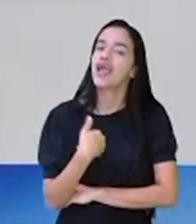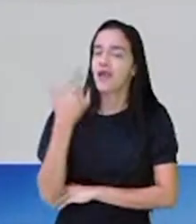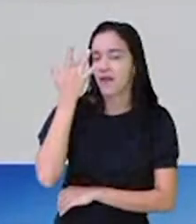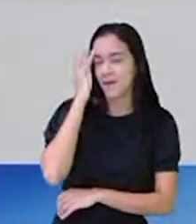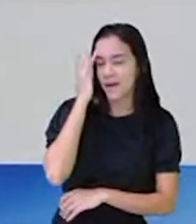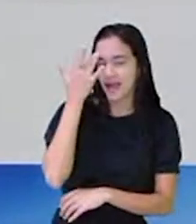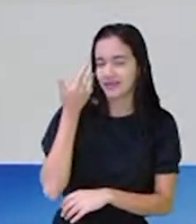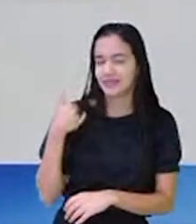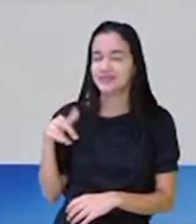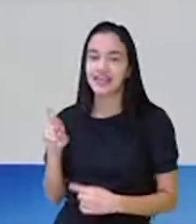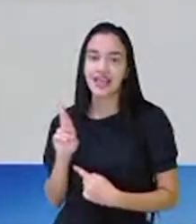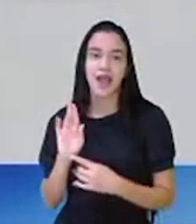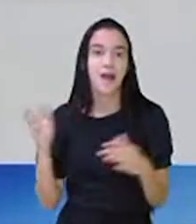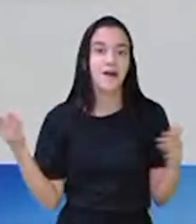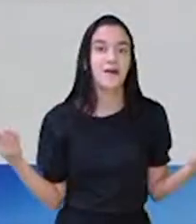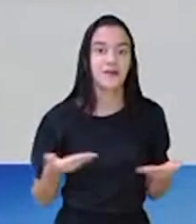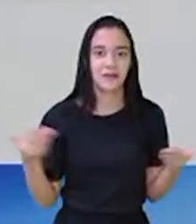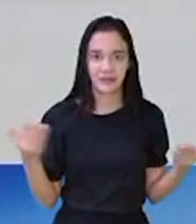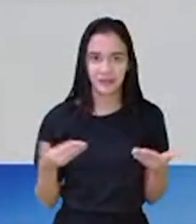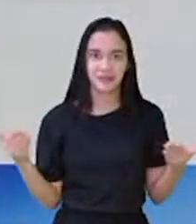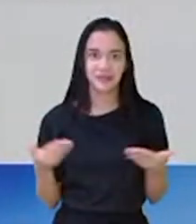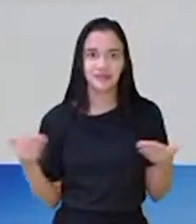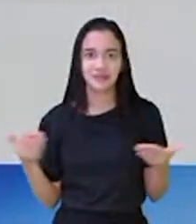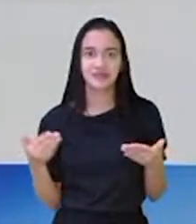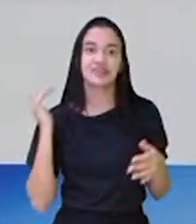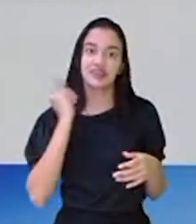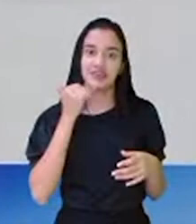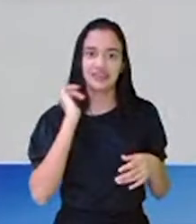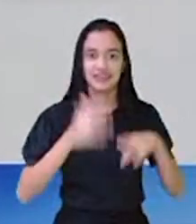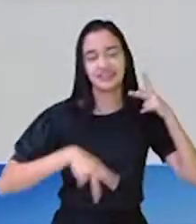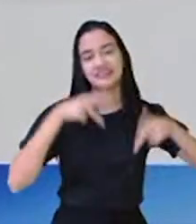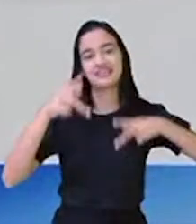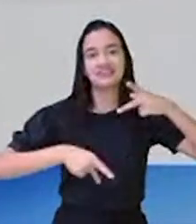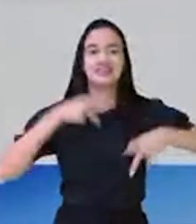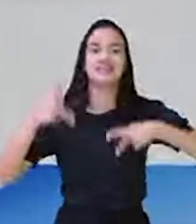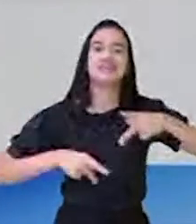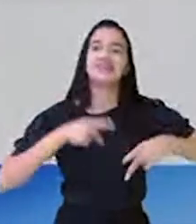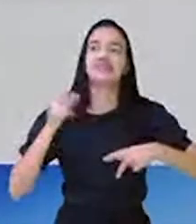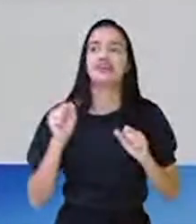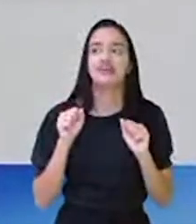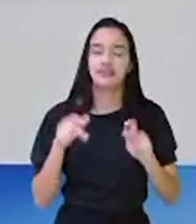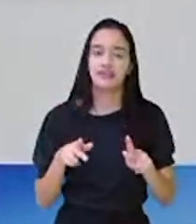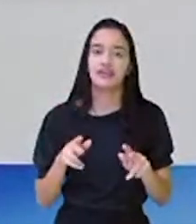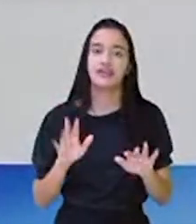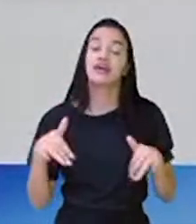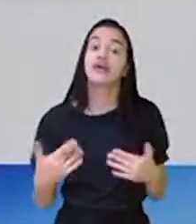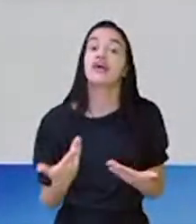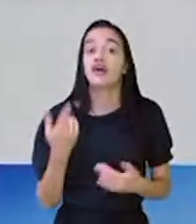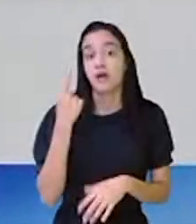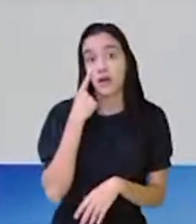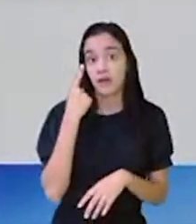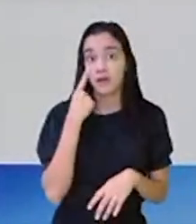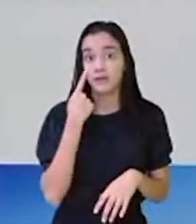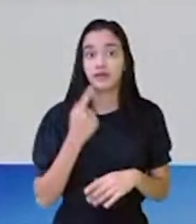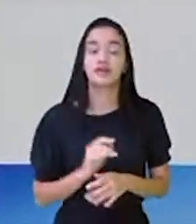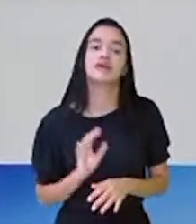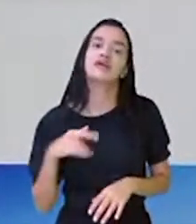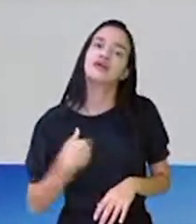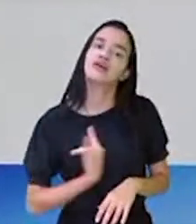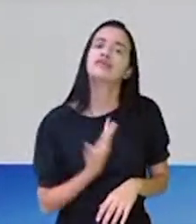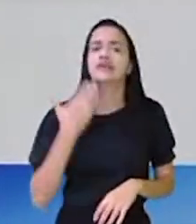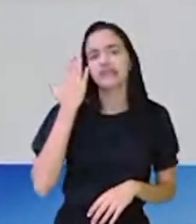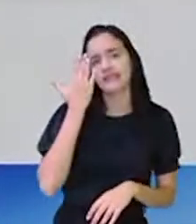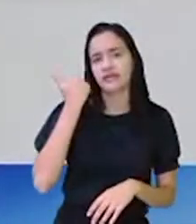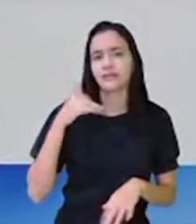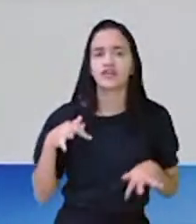foi representada hoje nesses ditados populares, tá? Gente, veja bem. A gente